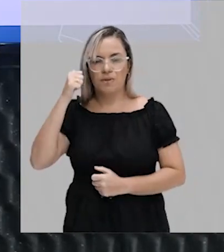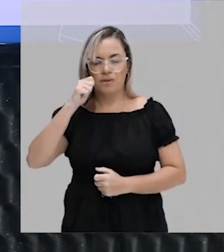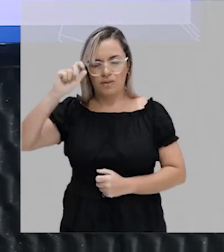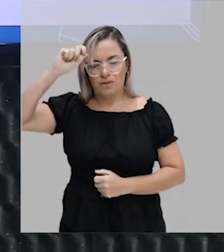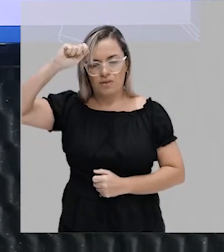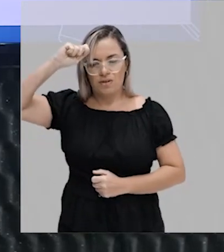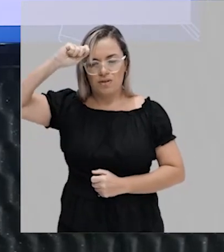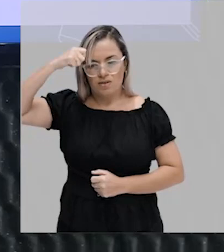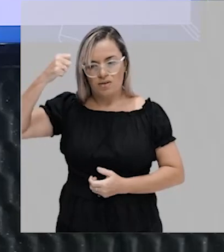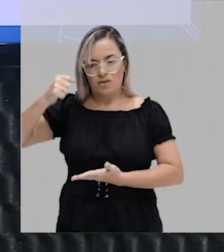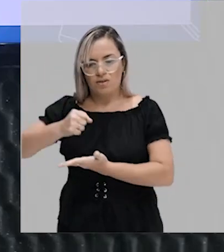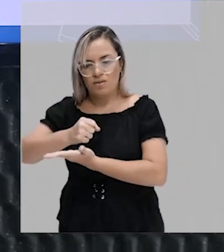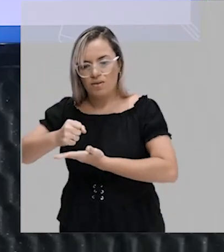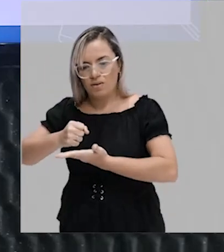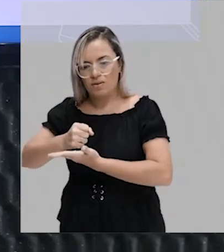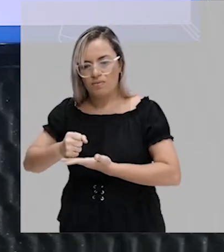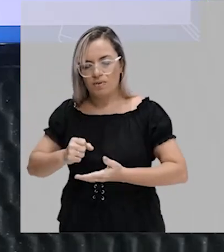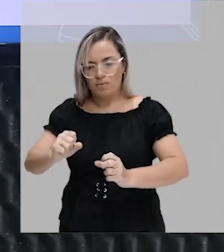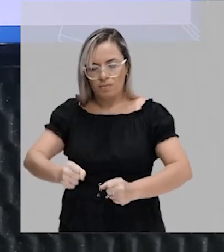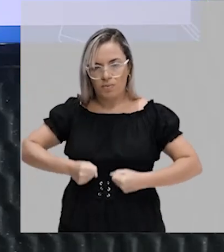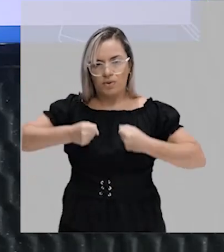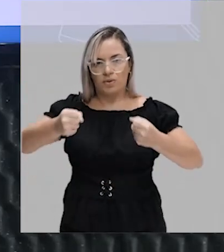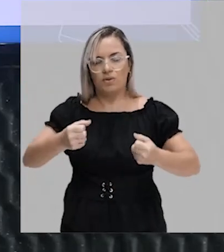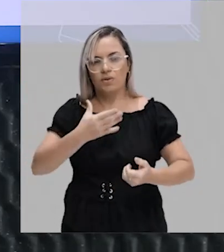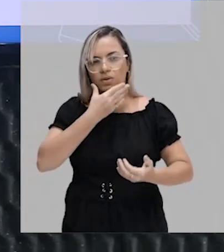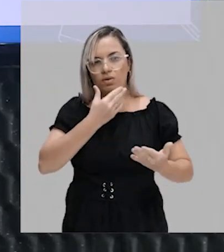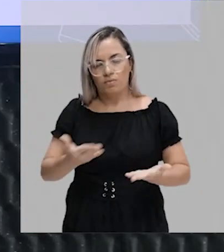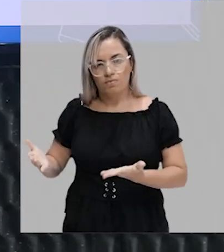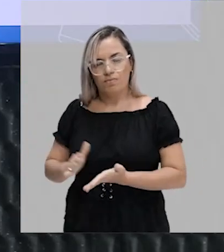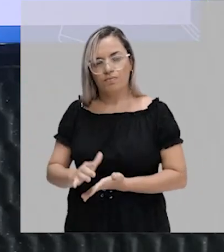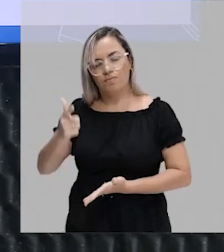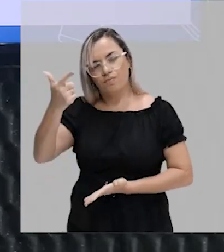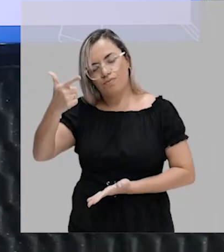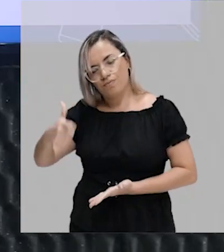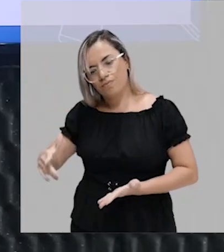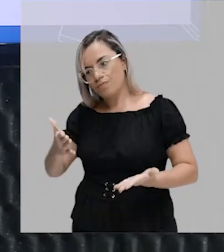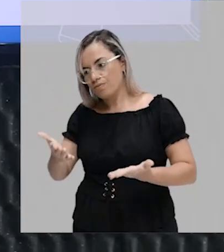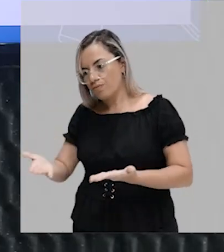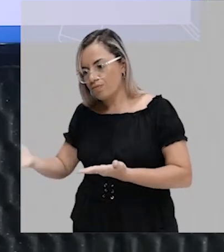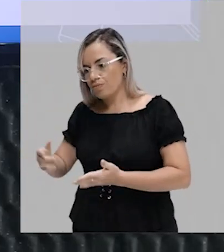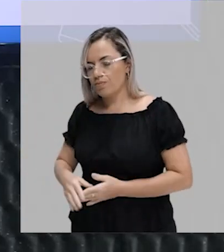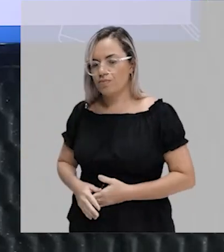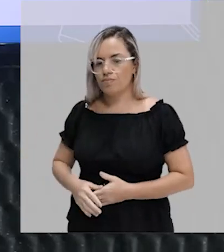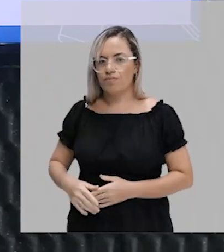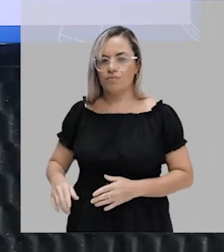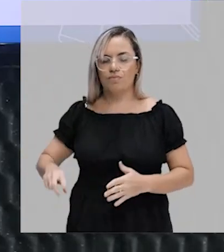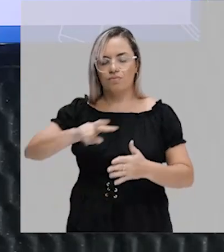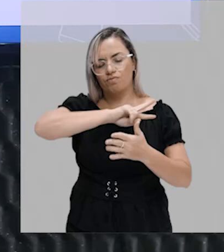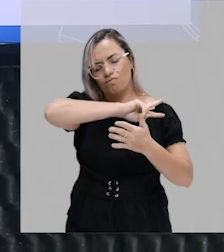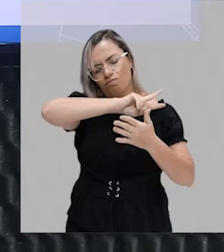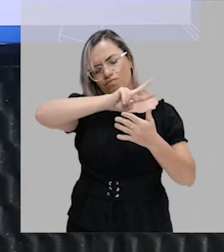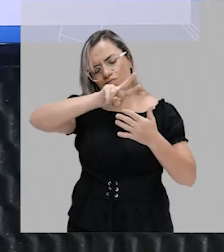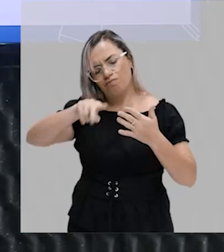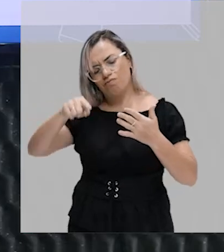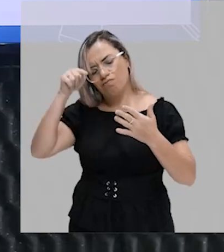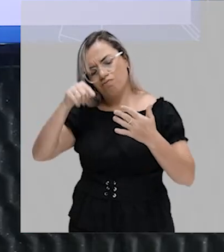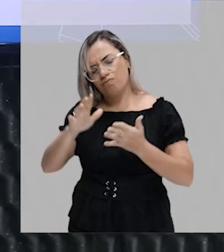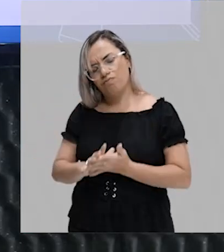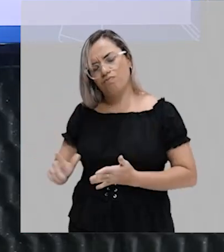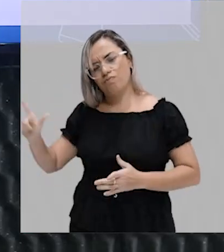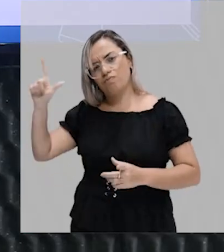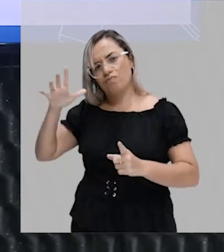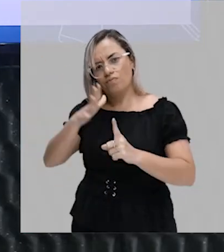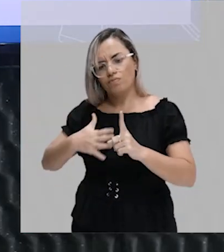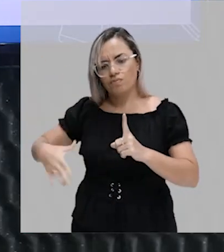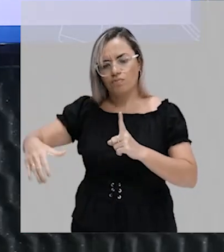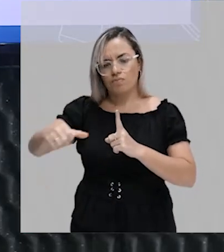colonial. Eu vou repetir para você, para você anotar direitinho. Quais são os elementos que, na literatura sociológica de Gilberto